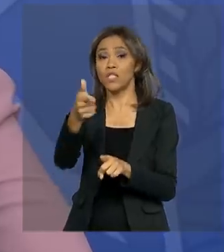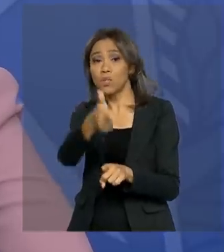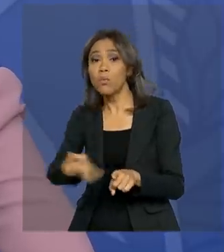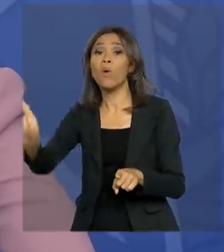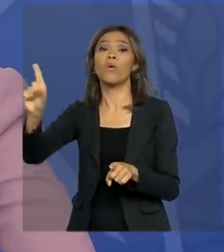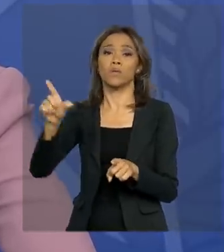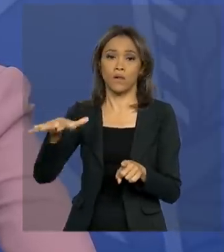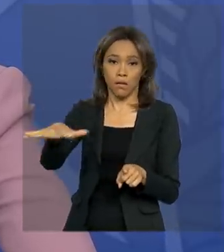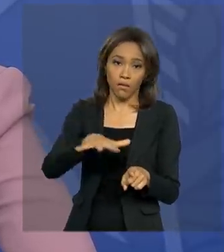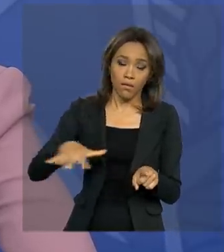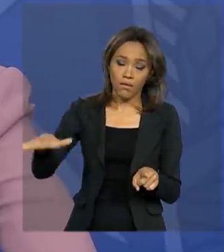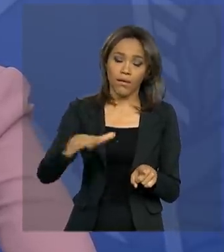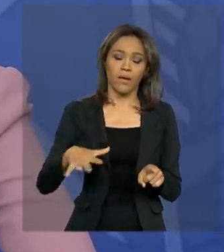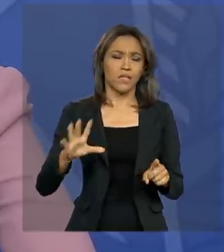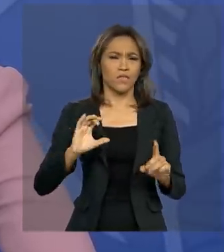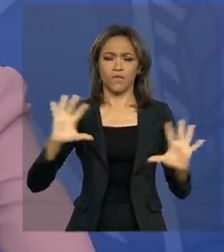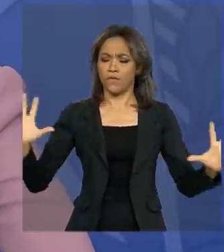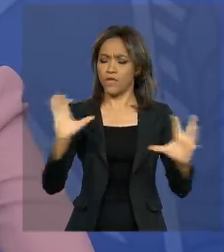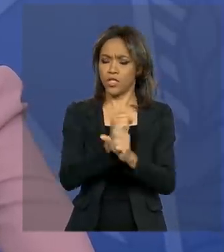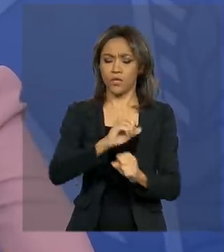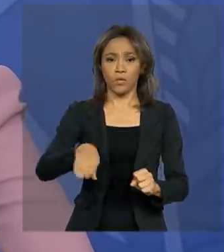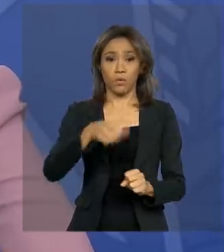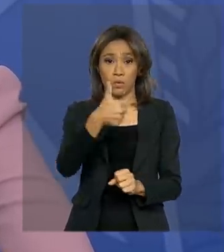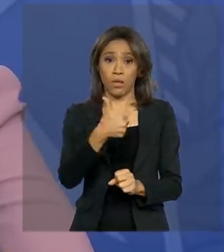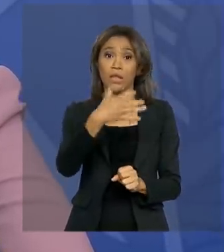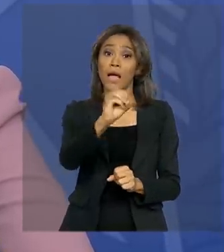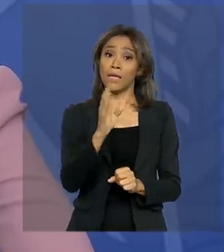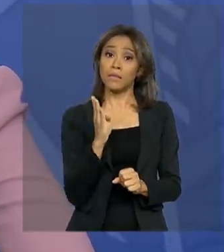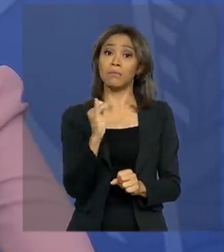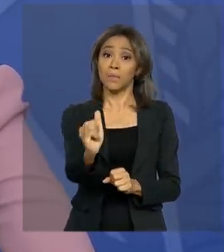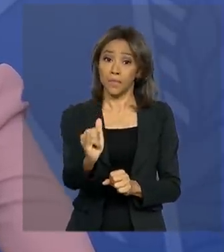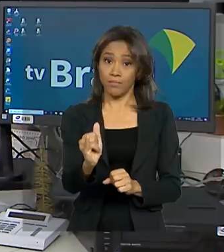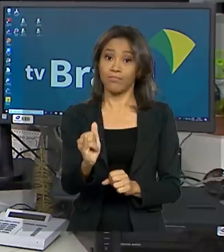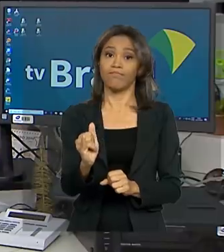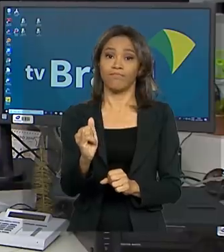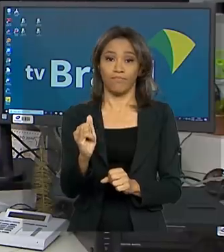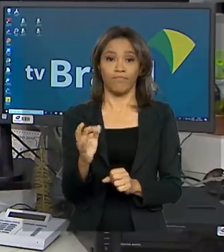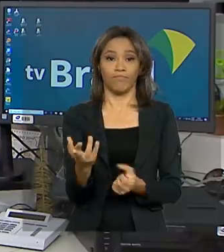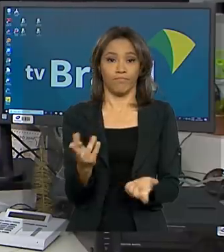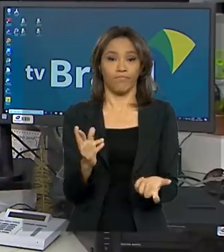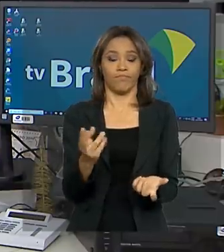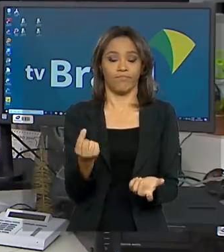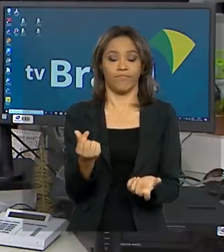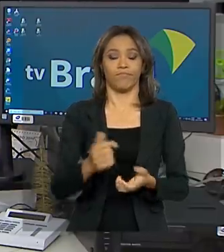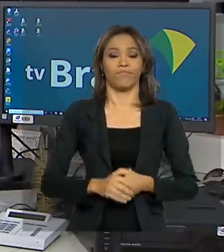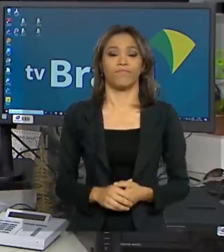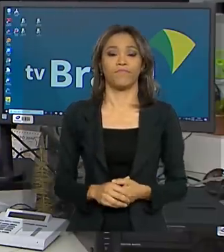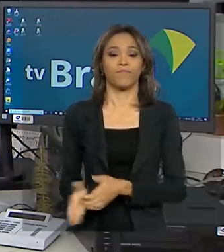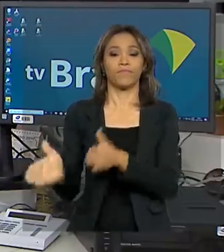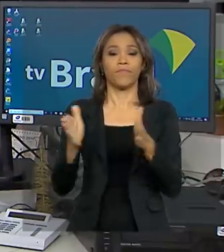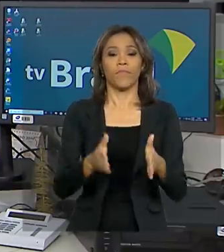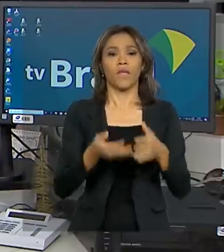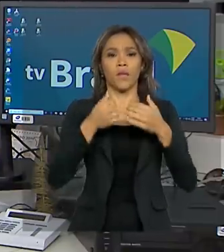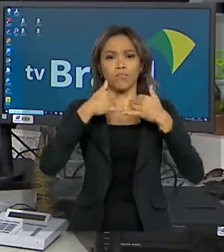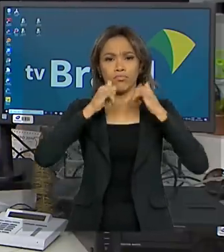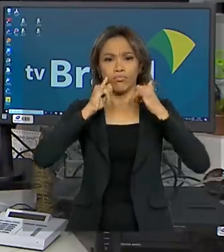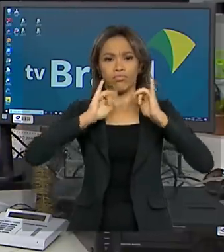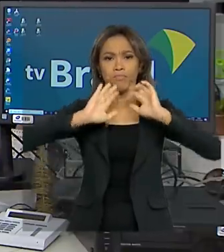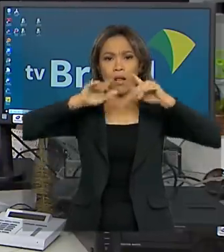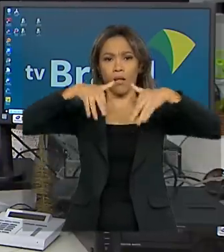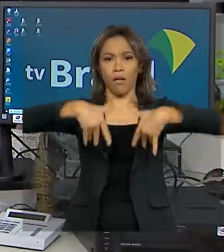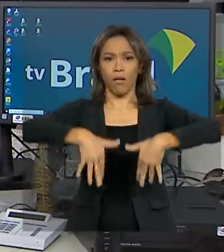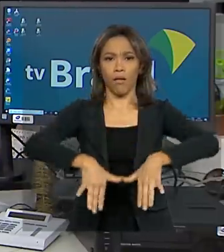Então, gente ainda fecha o ano, se tudo der certo, com mais R$ bilhões de investimentos previstos. A maior hidrelétrica 100%